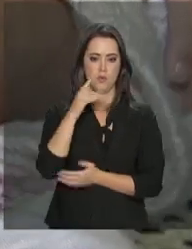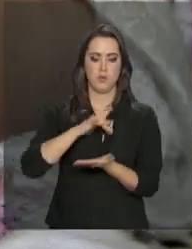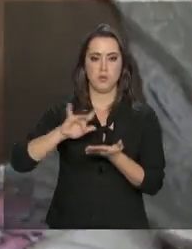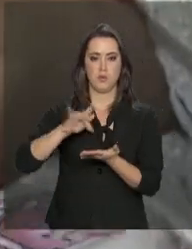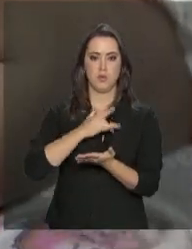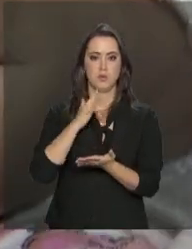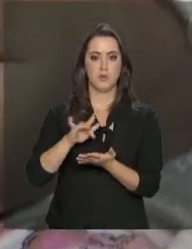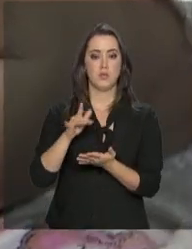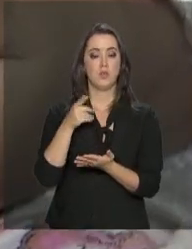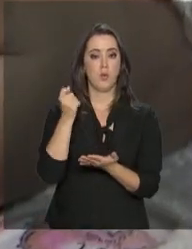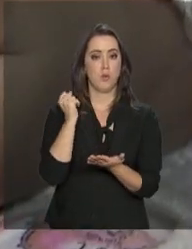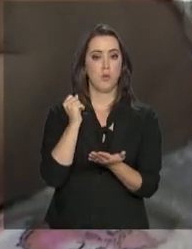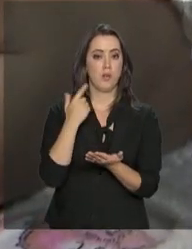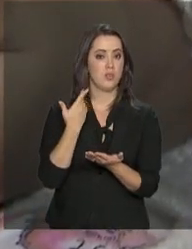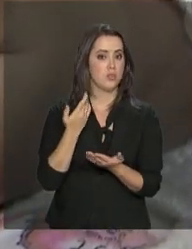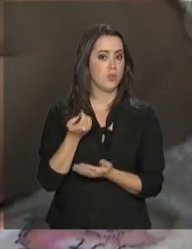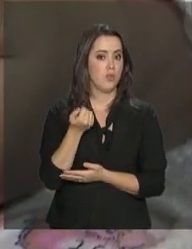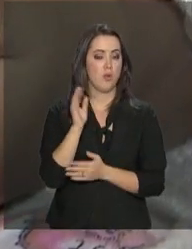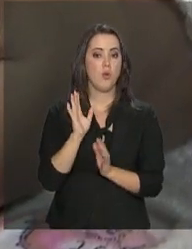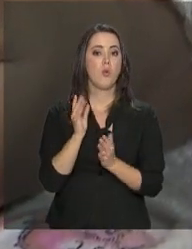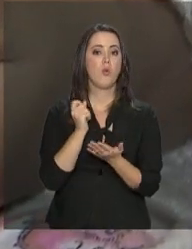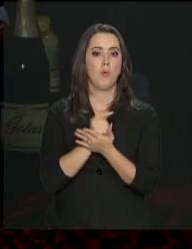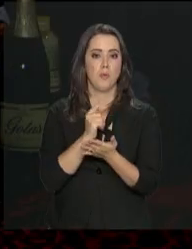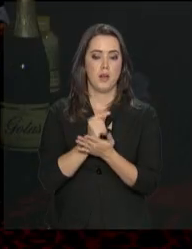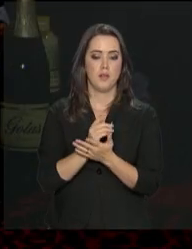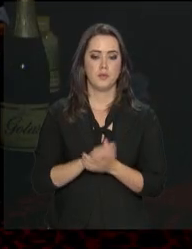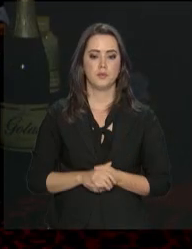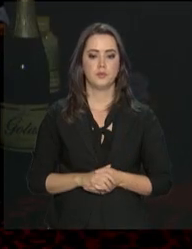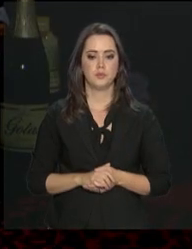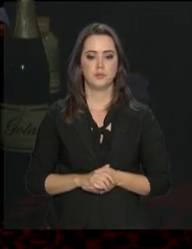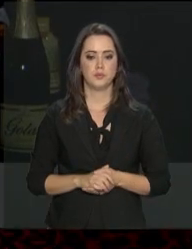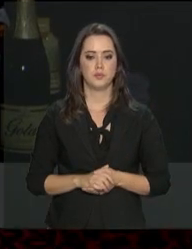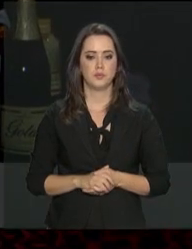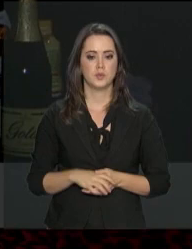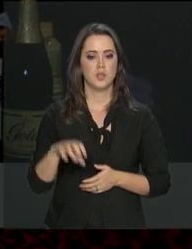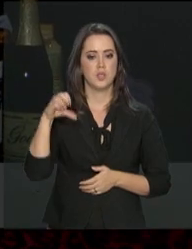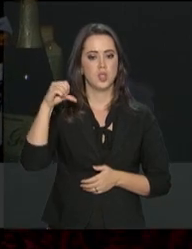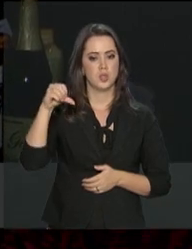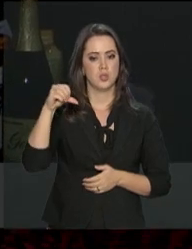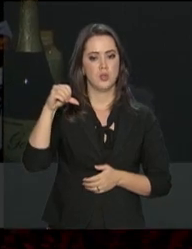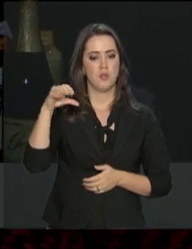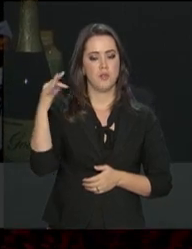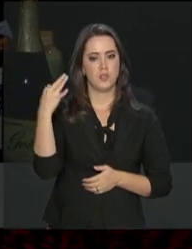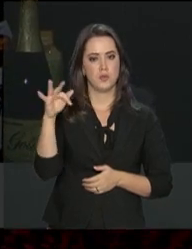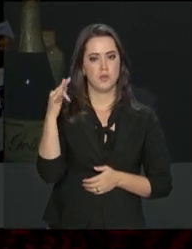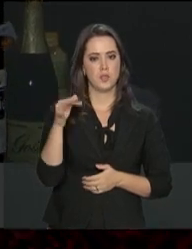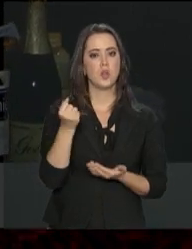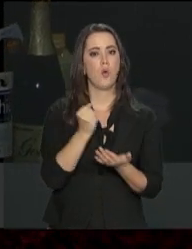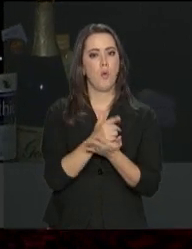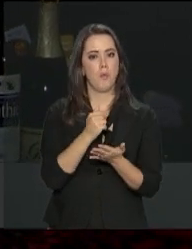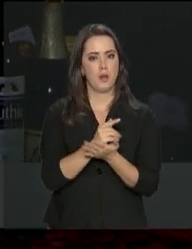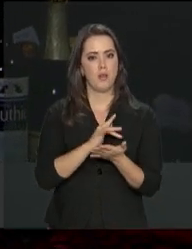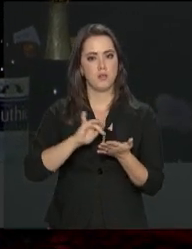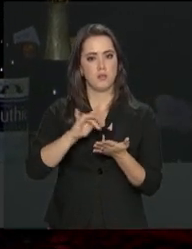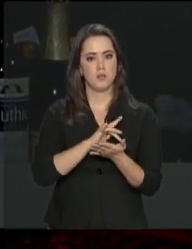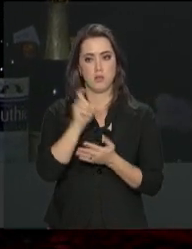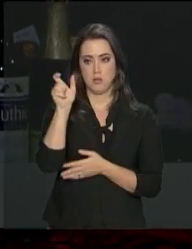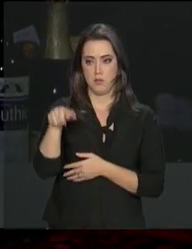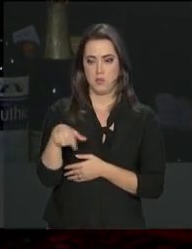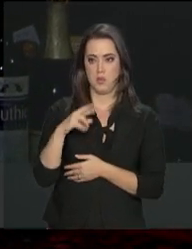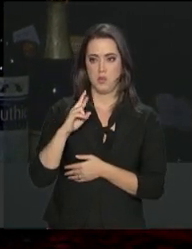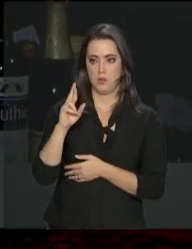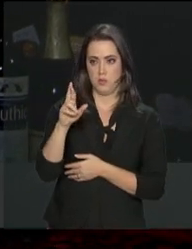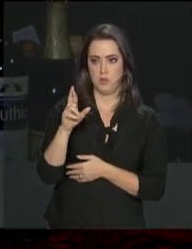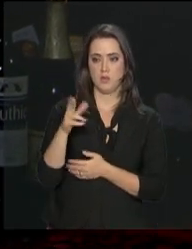aparelho celular que havia acabado de comprar. Foi mais ou menos dia 9 de fevereiro que eu comprei um celular, o dono da loja